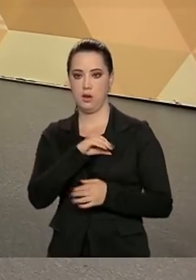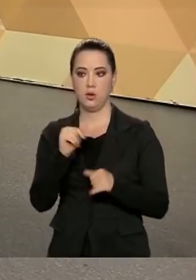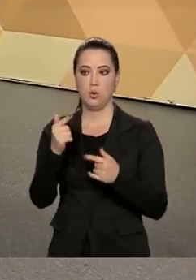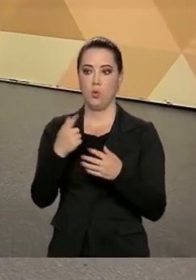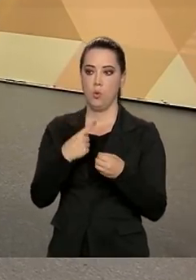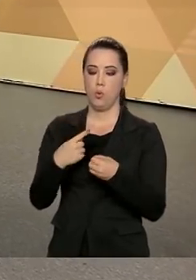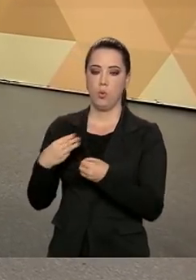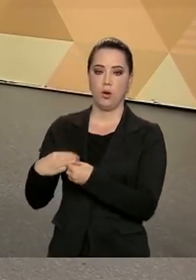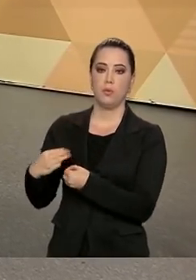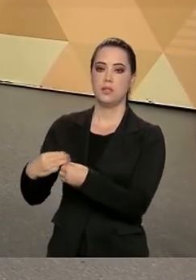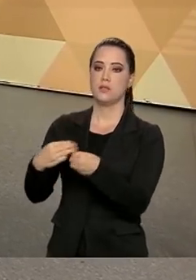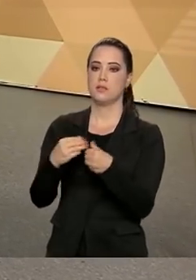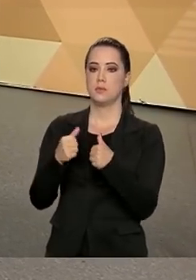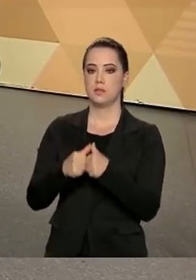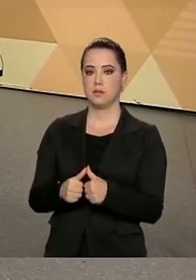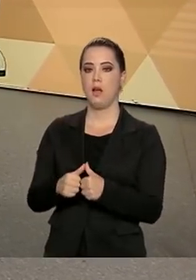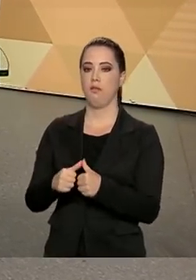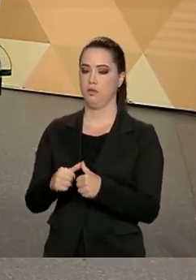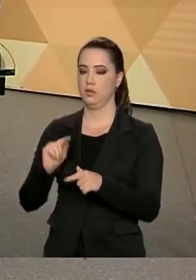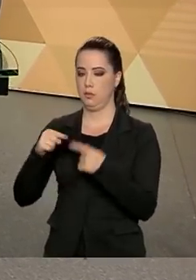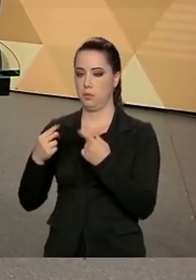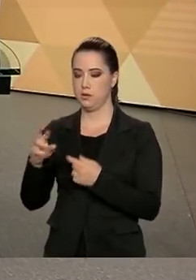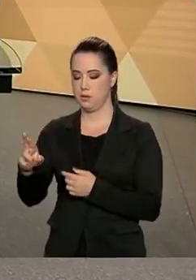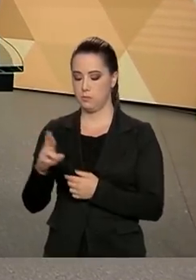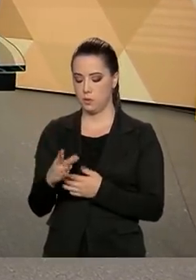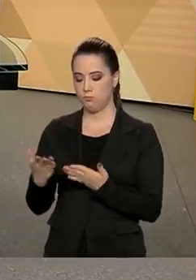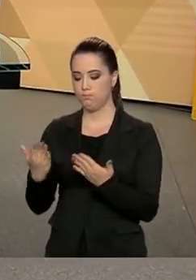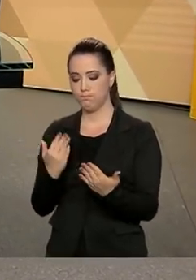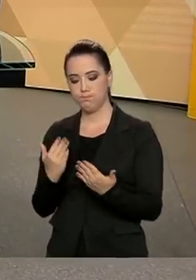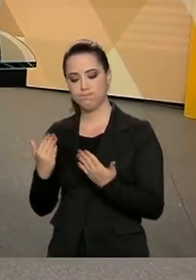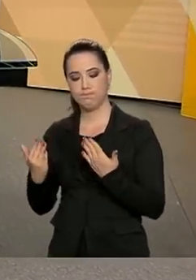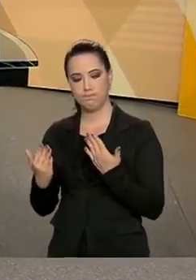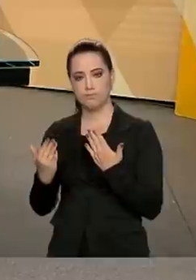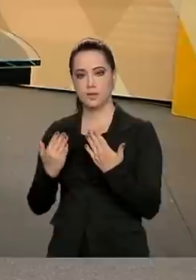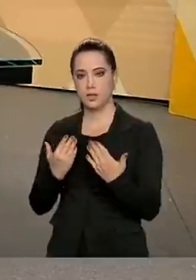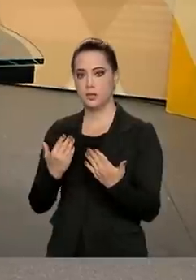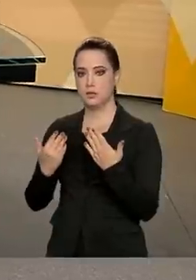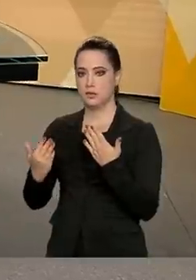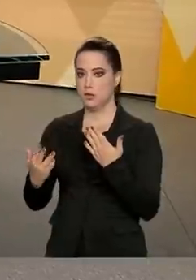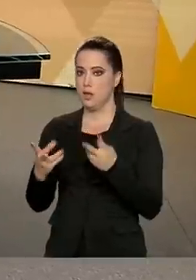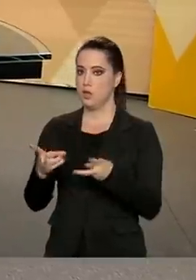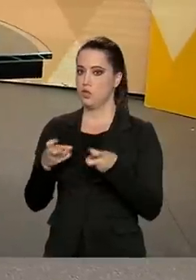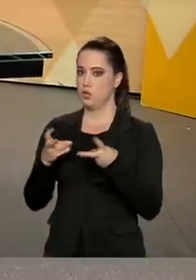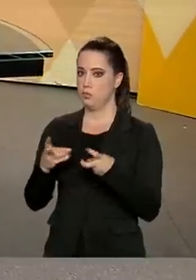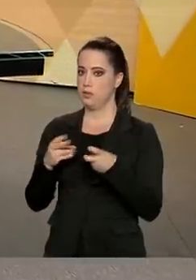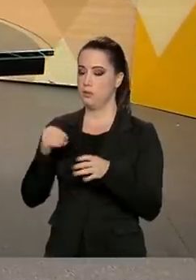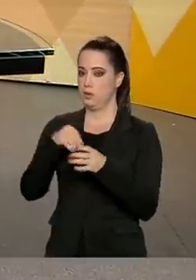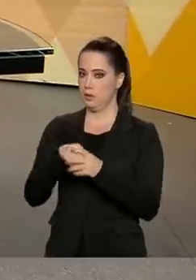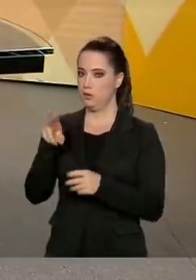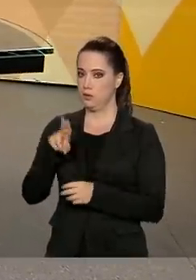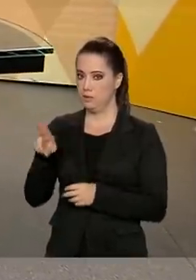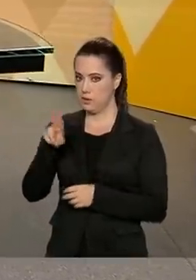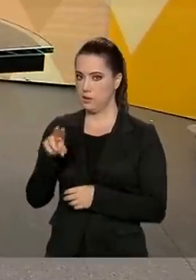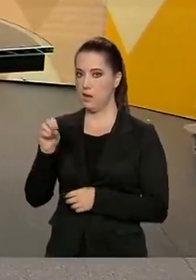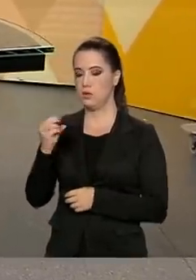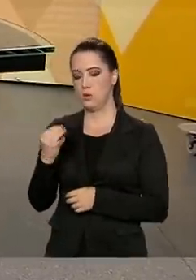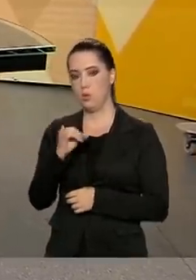recebemos essa resposta e identificamos, dentro das universidades federais e institutos federais,